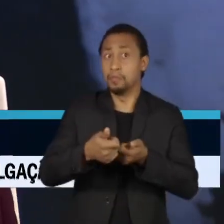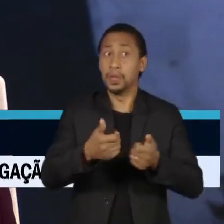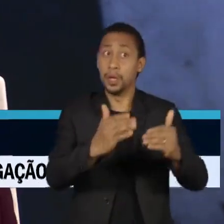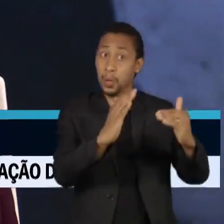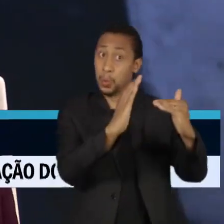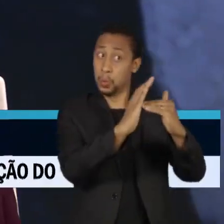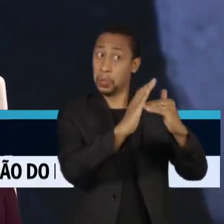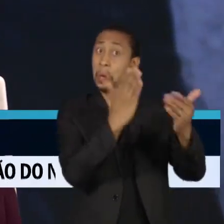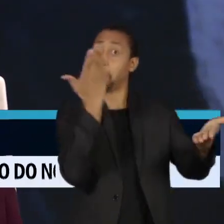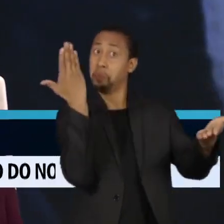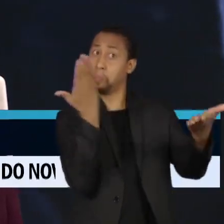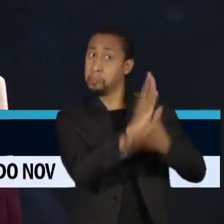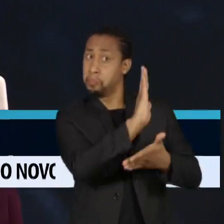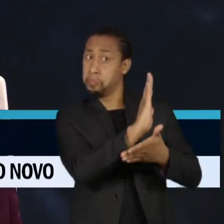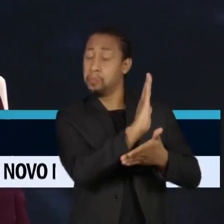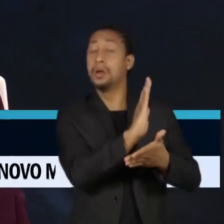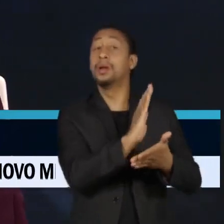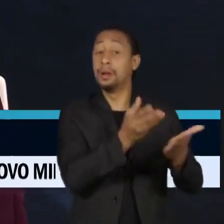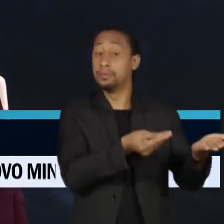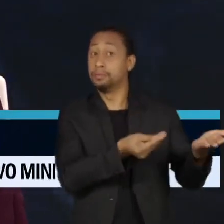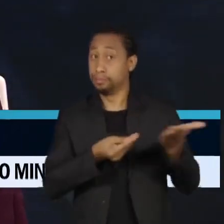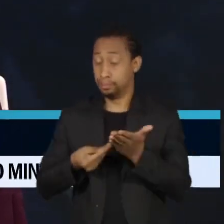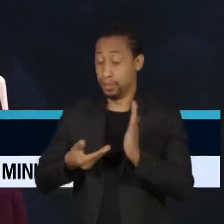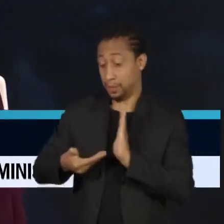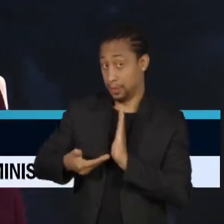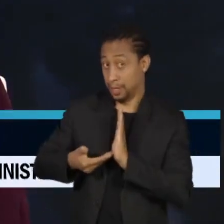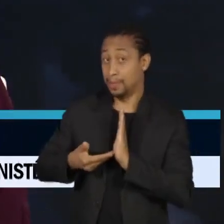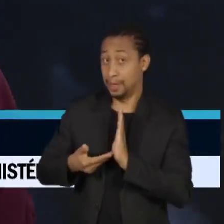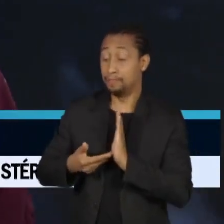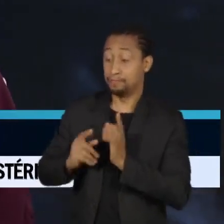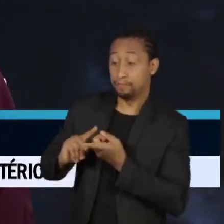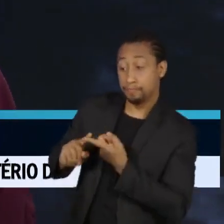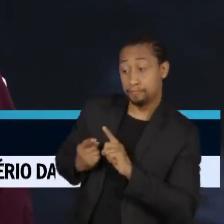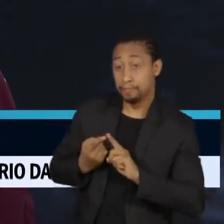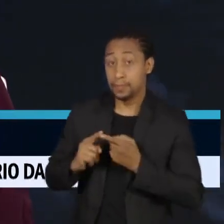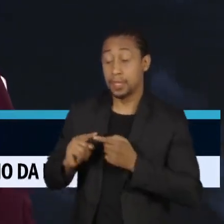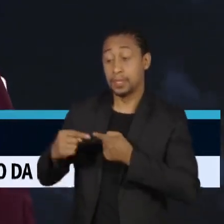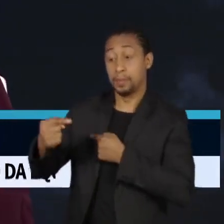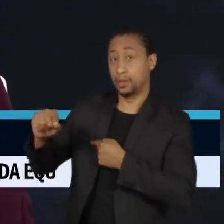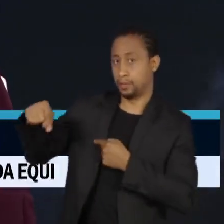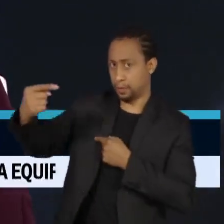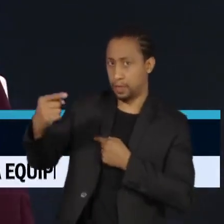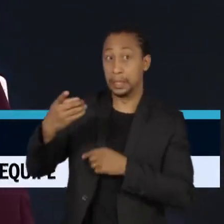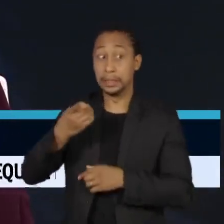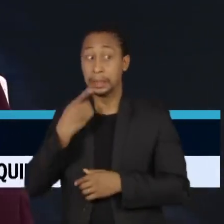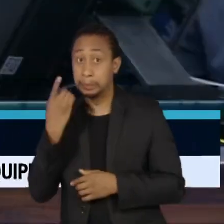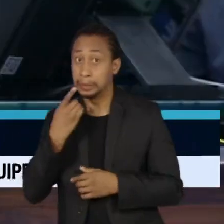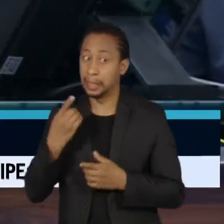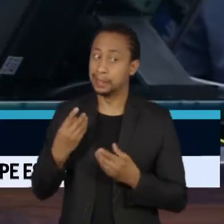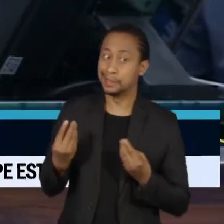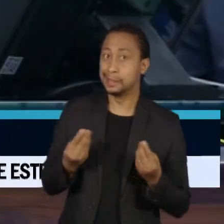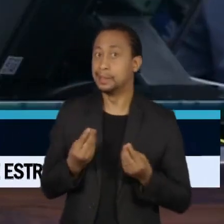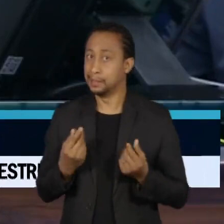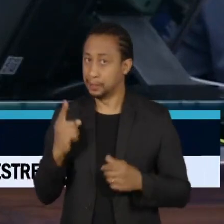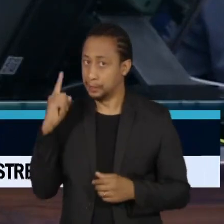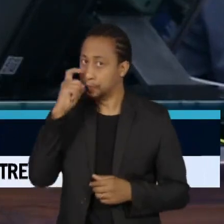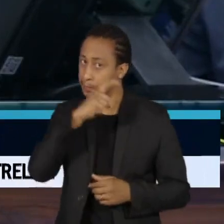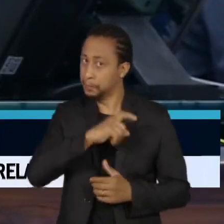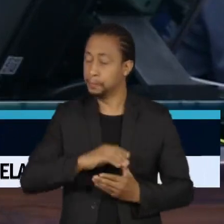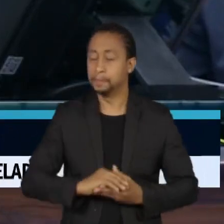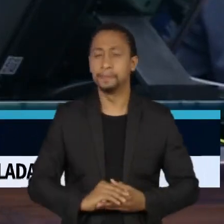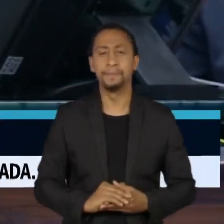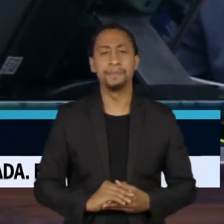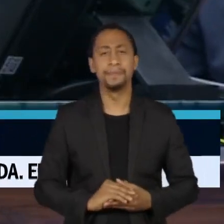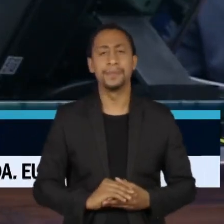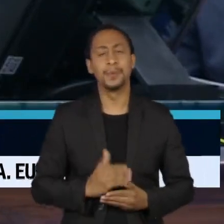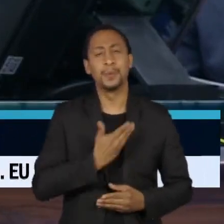no Senado e deve ser votada na Câmara na próxima semana. Com os deputados, a negociação é mais delicada. O governo